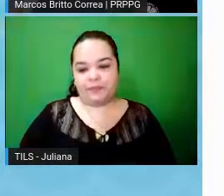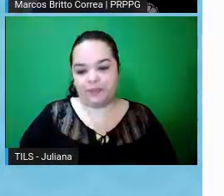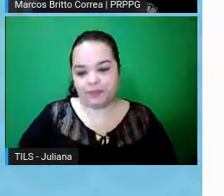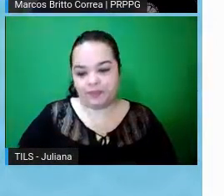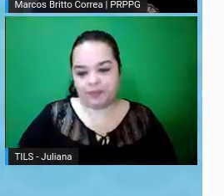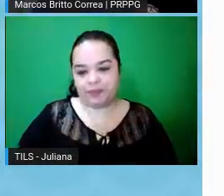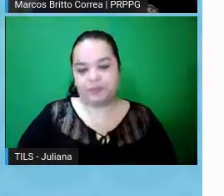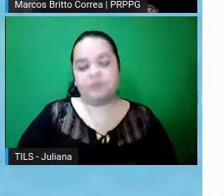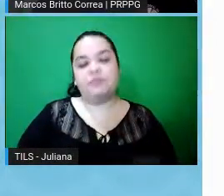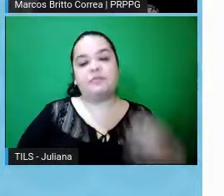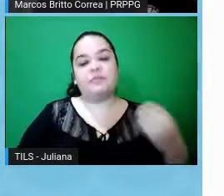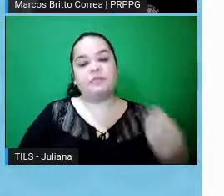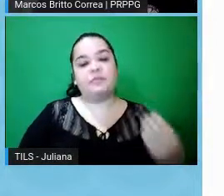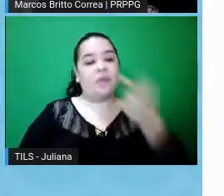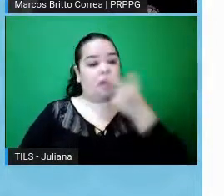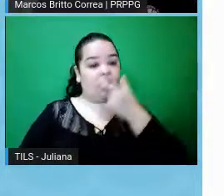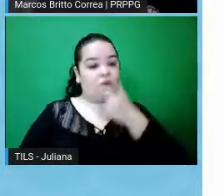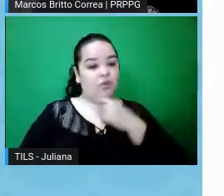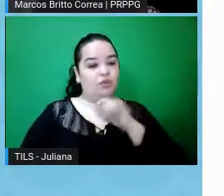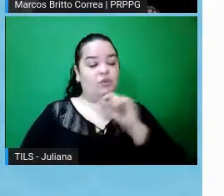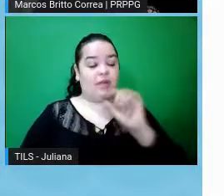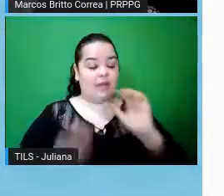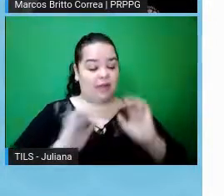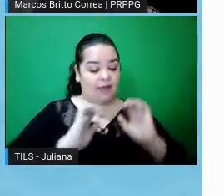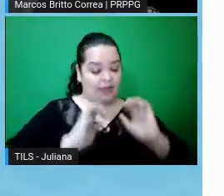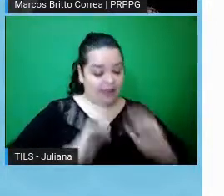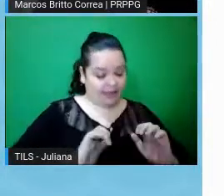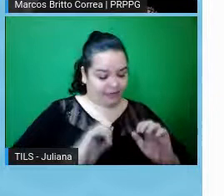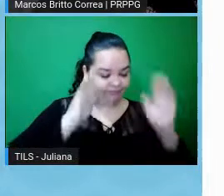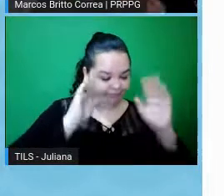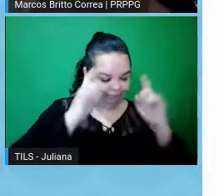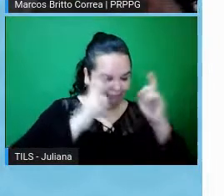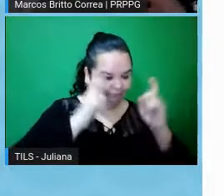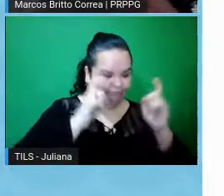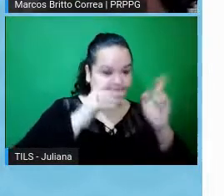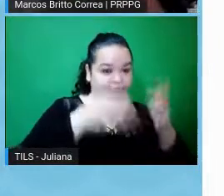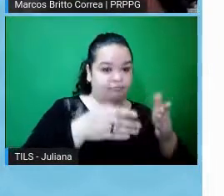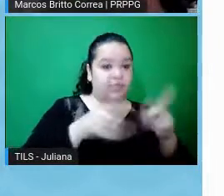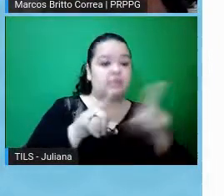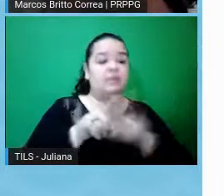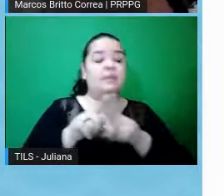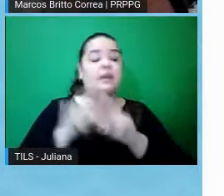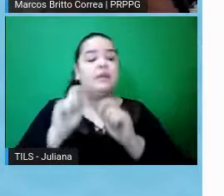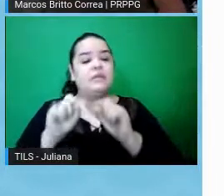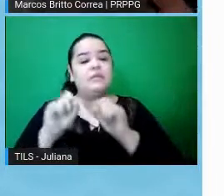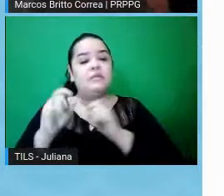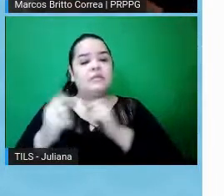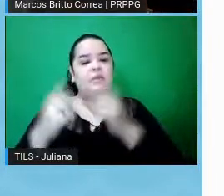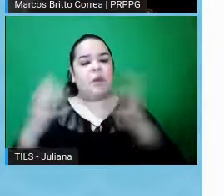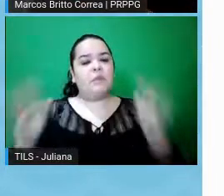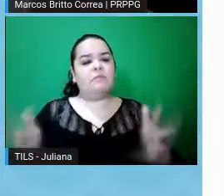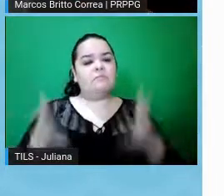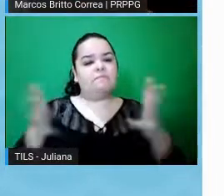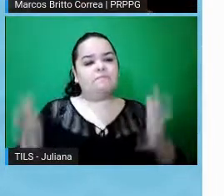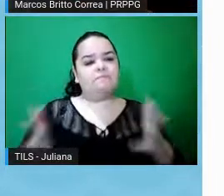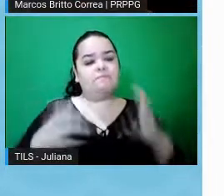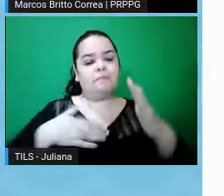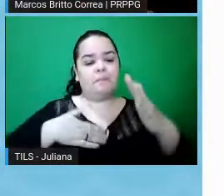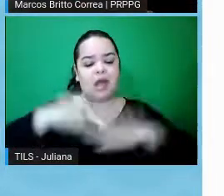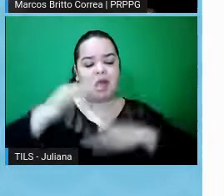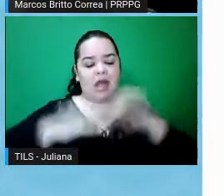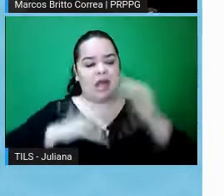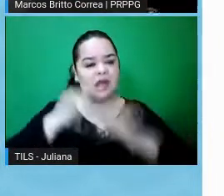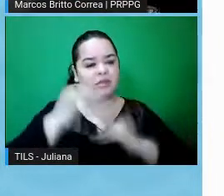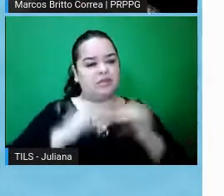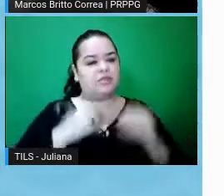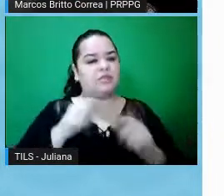Concluindo, pessoal, acho que além da ética em si, a gente tem feito um esforço para promover boas práticas em pesquisa científica